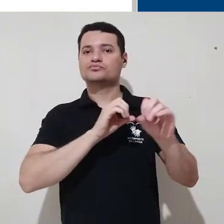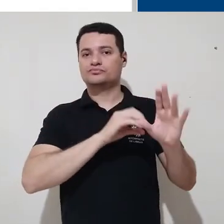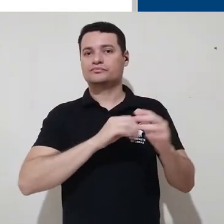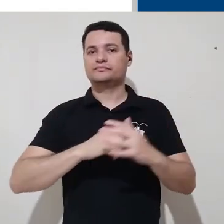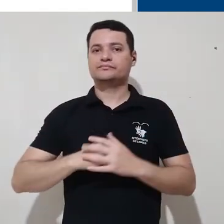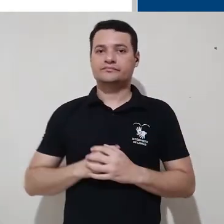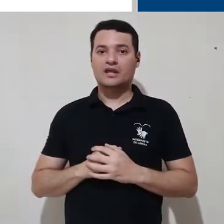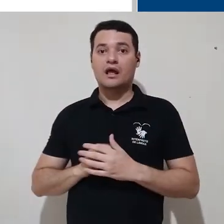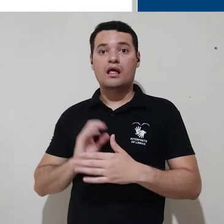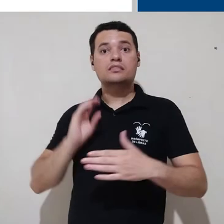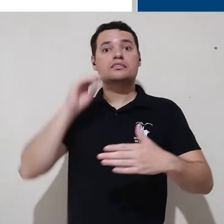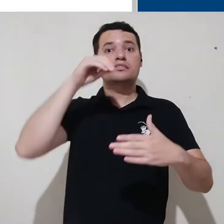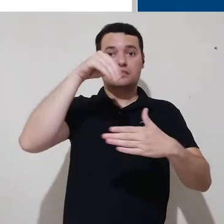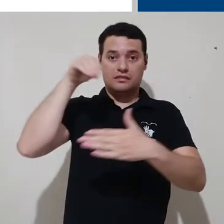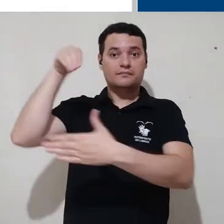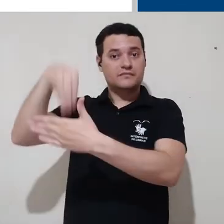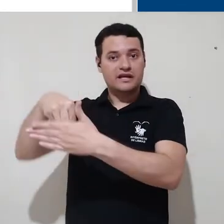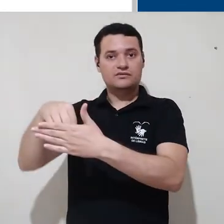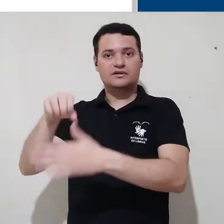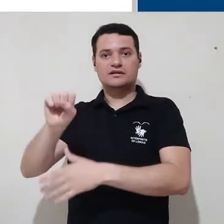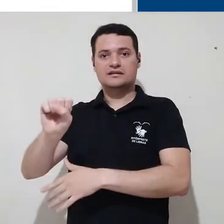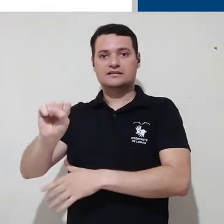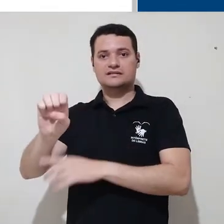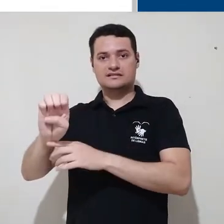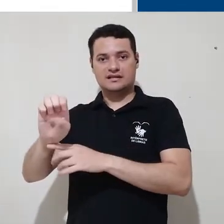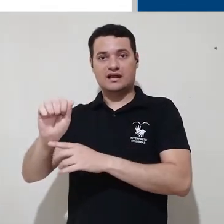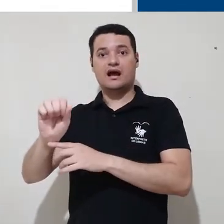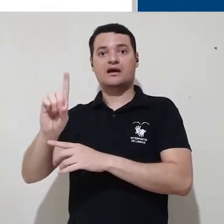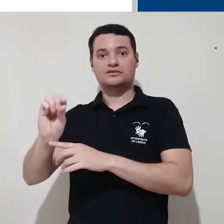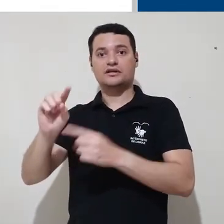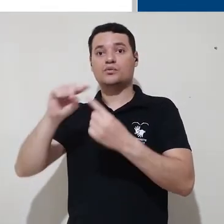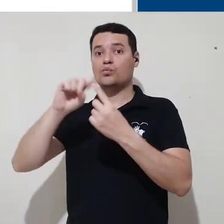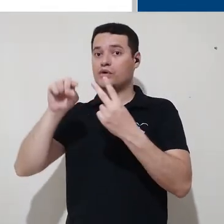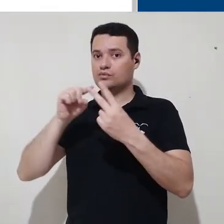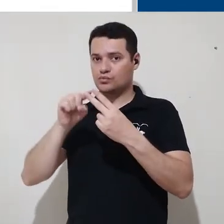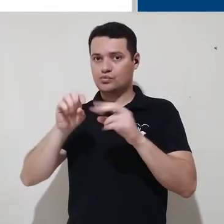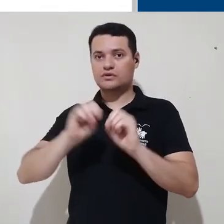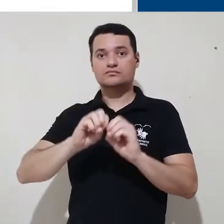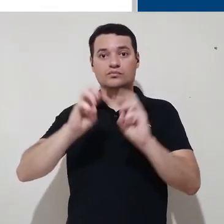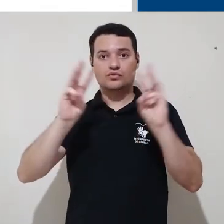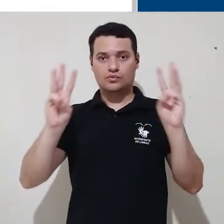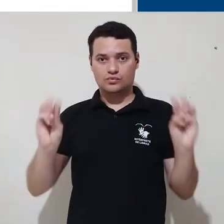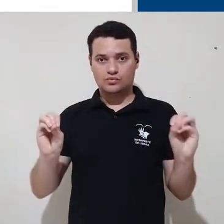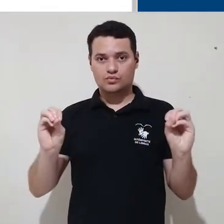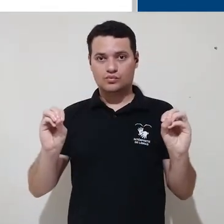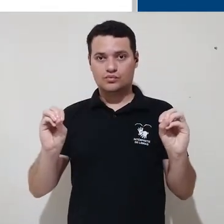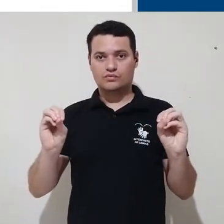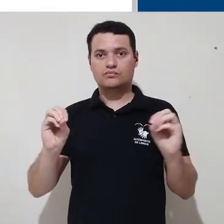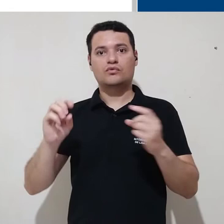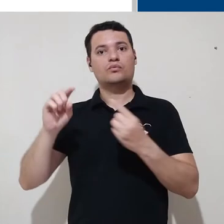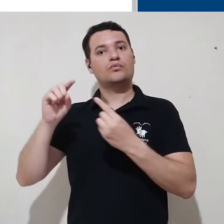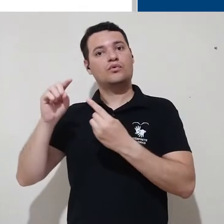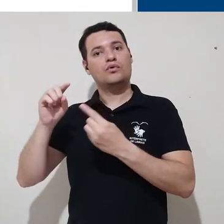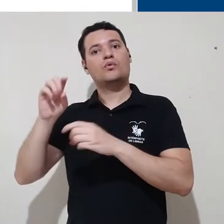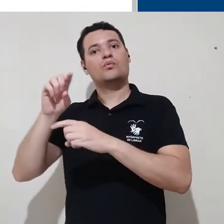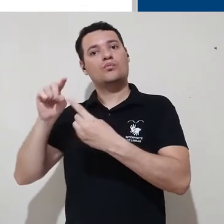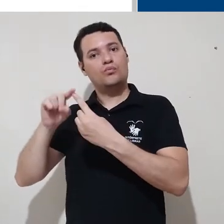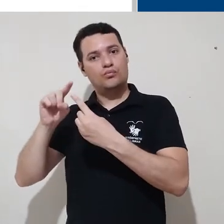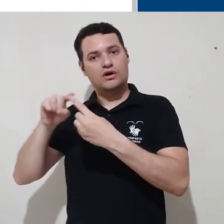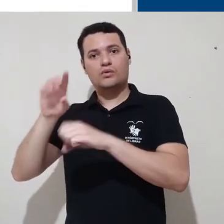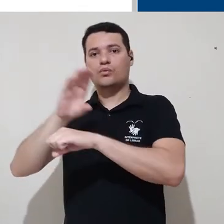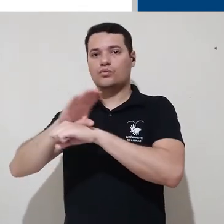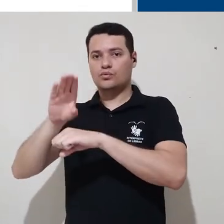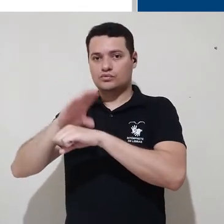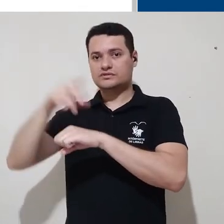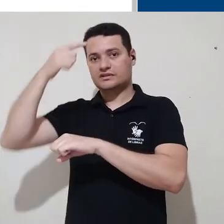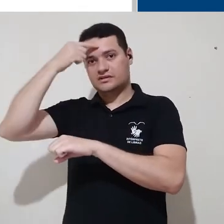Dentro da SEAD, nós temos duas plataformas Moodle, uma para os cursos de graduação e uma